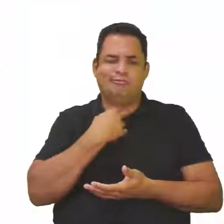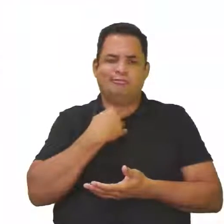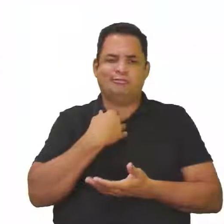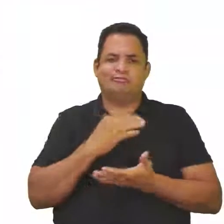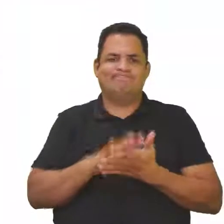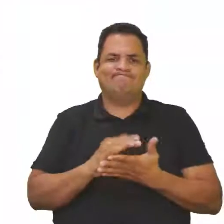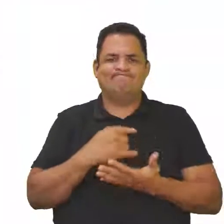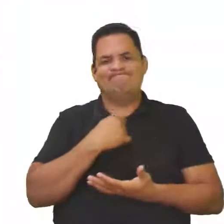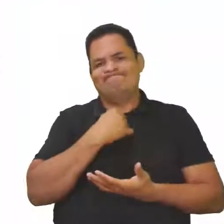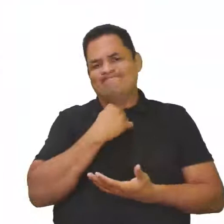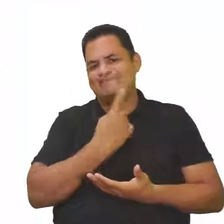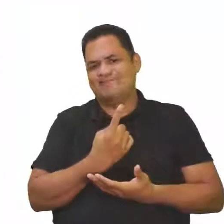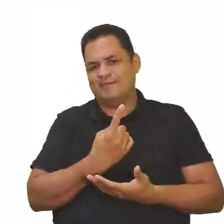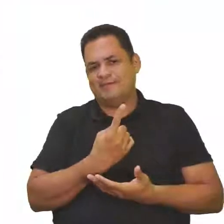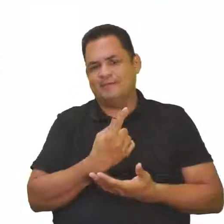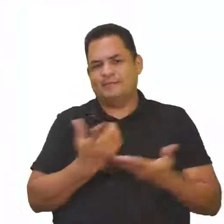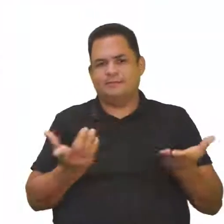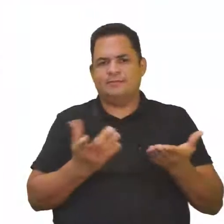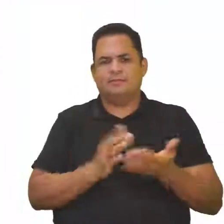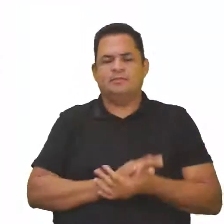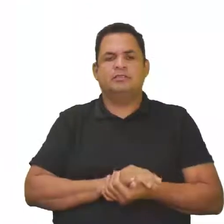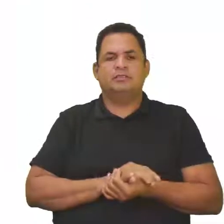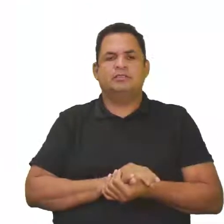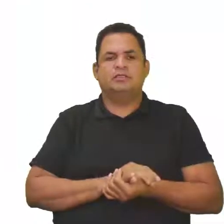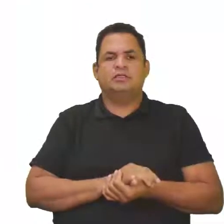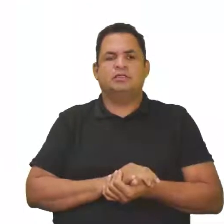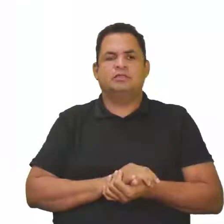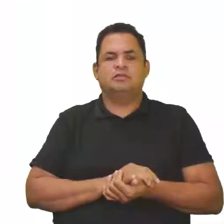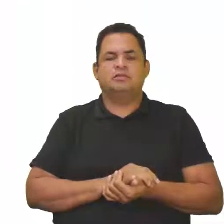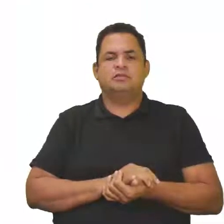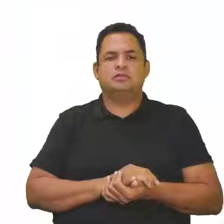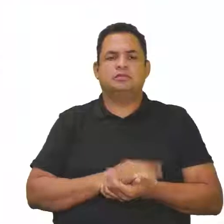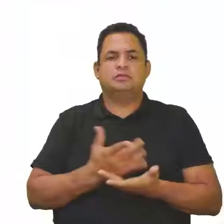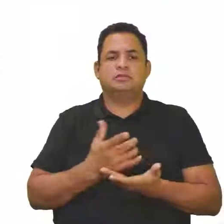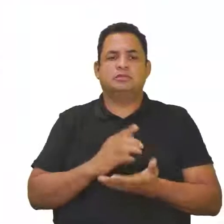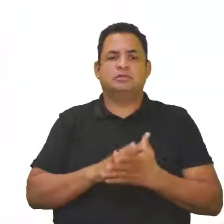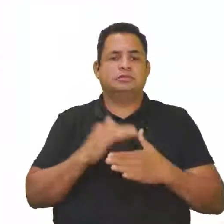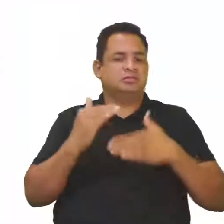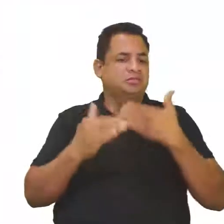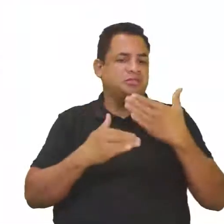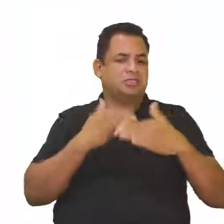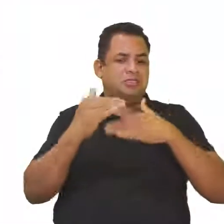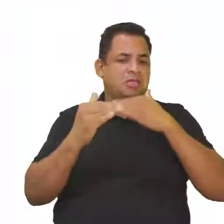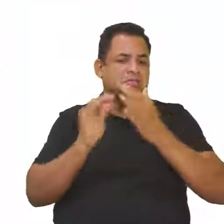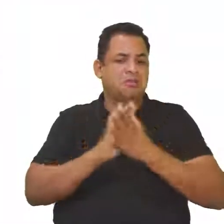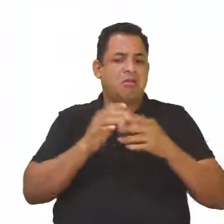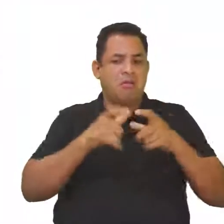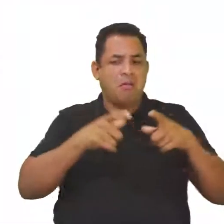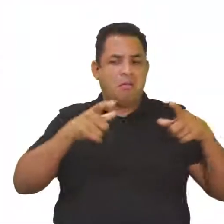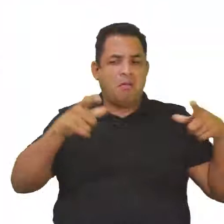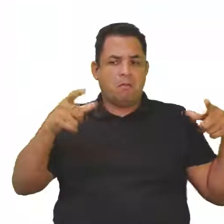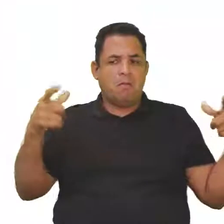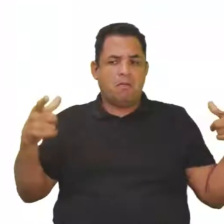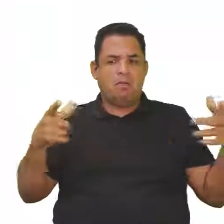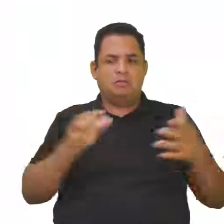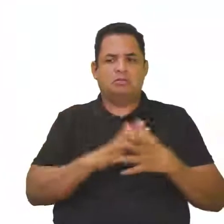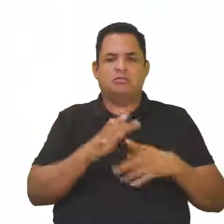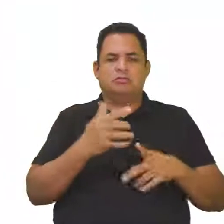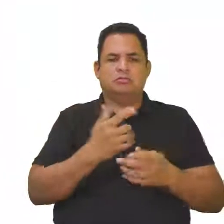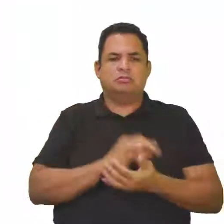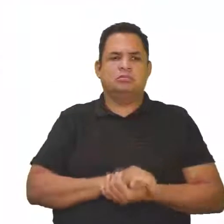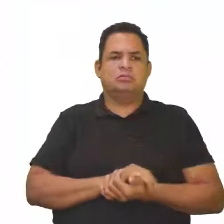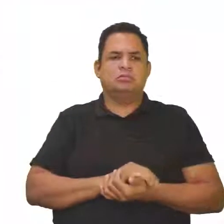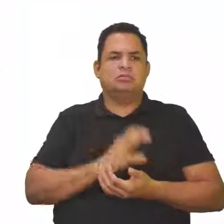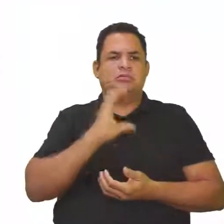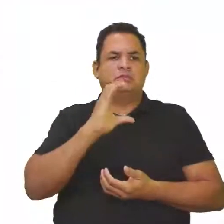gente está vendo aí que a degradação do meio ambiente, ela está só avançando, não está regredindo. Então, a letra